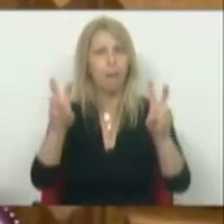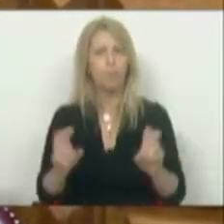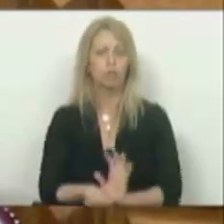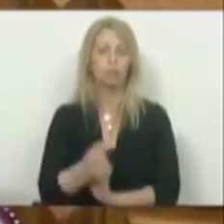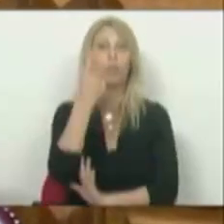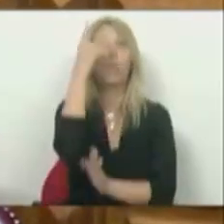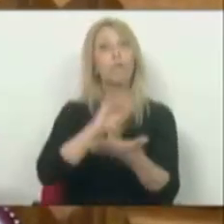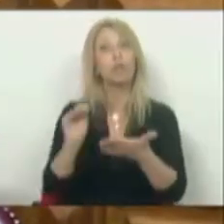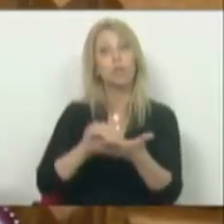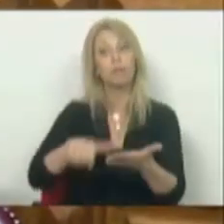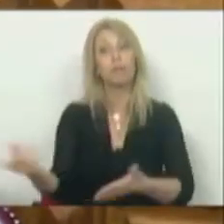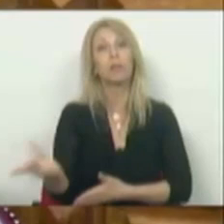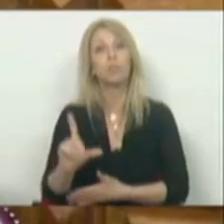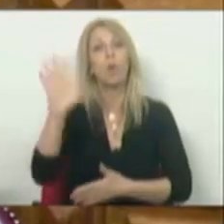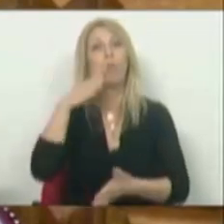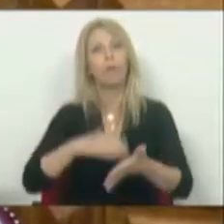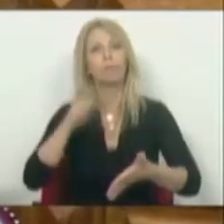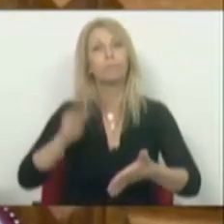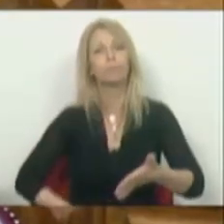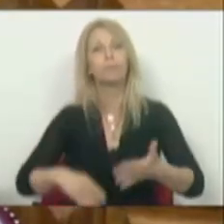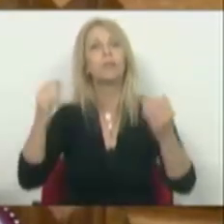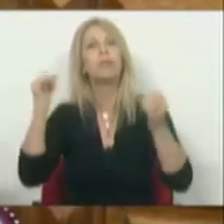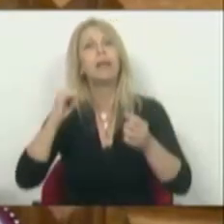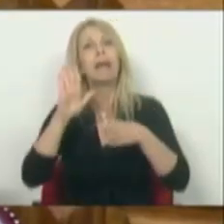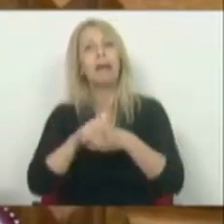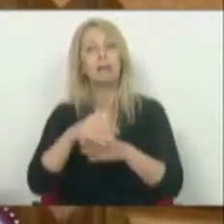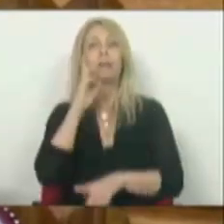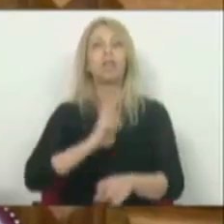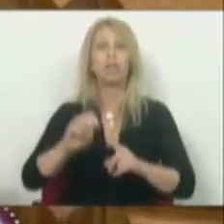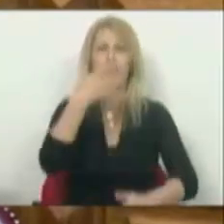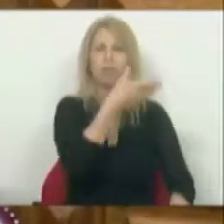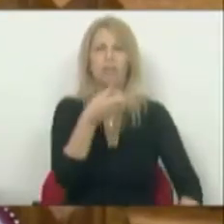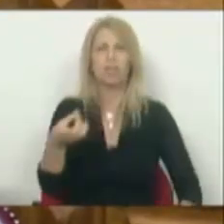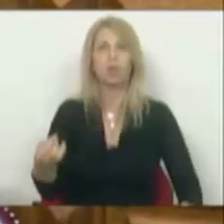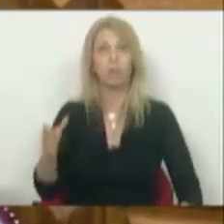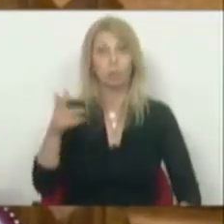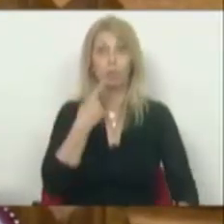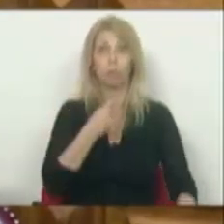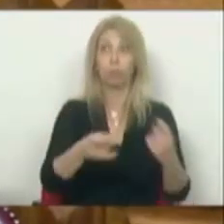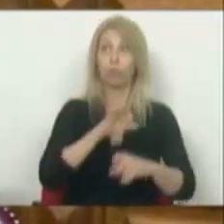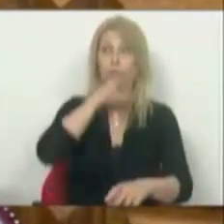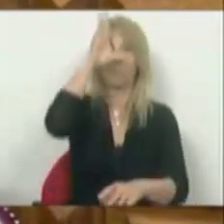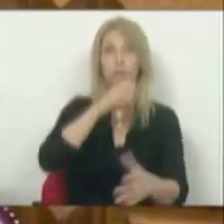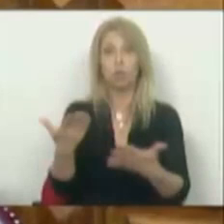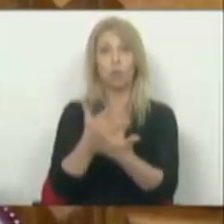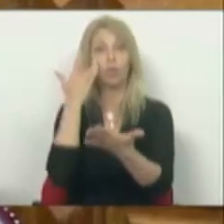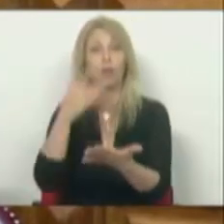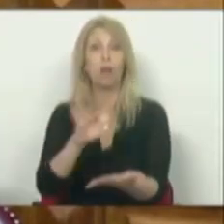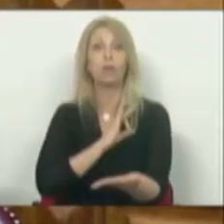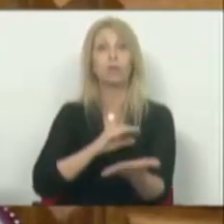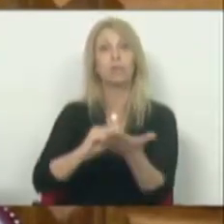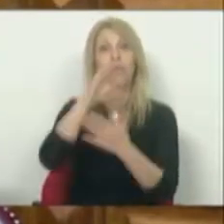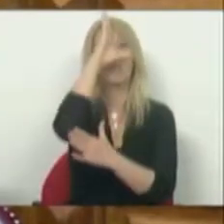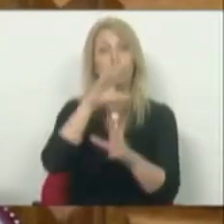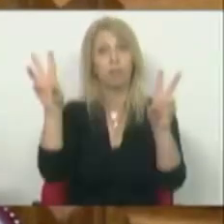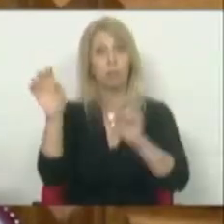em Lisboa quando se assinou o Tratado da Carta de Energia nos anos 90. Já perguntei ao Sr. Ministro dos Negócios Estrangeiros, ao Sr. Secretário de Estado dos Assuntos Europeus